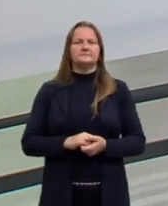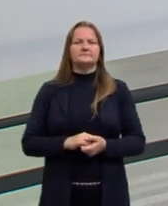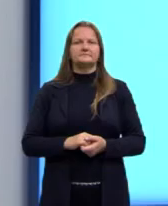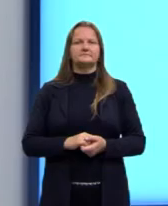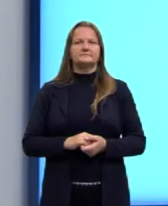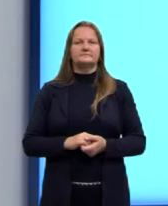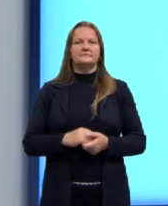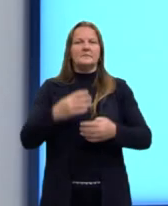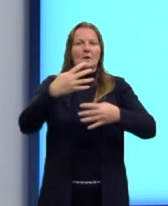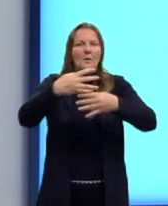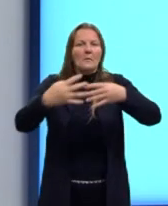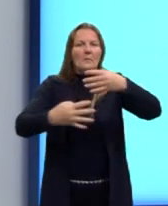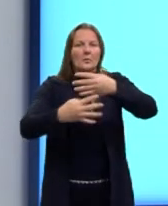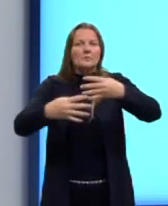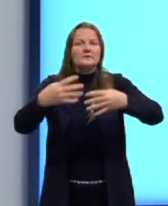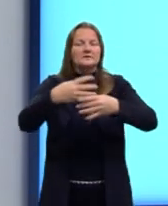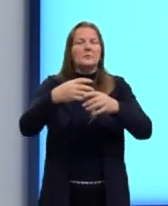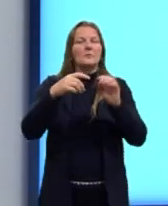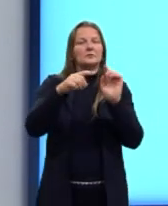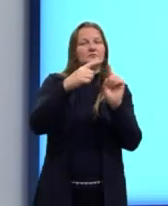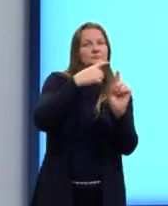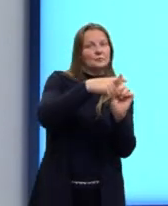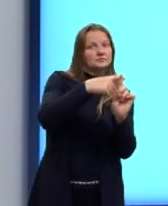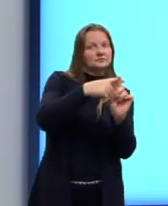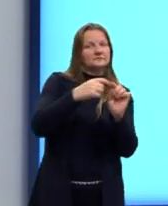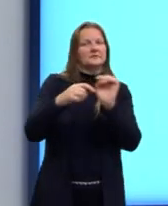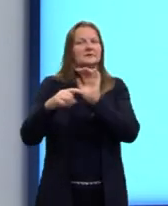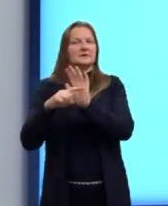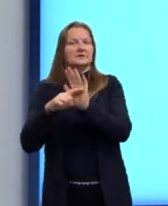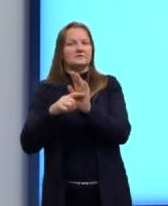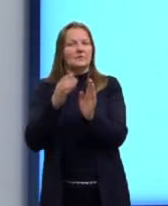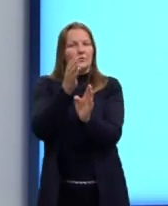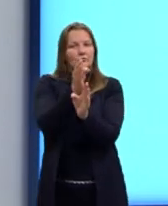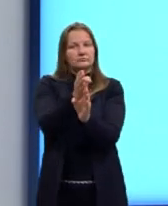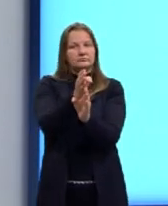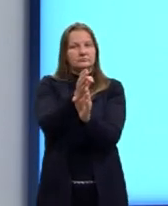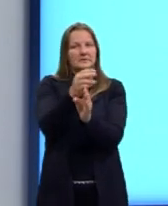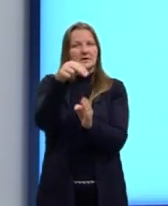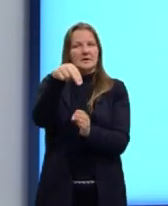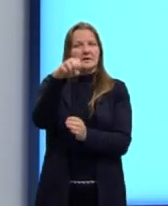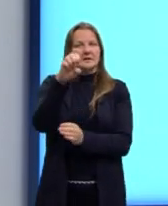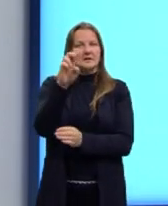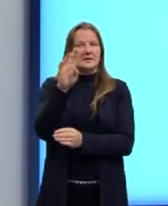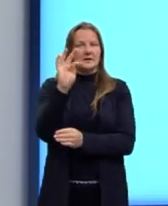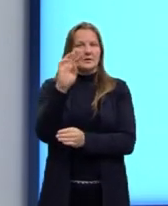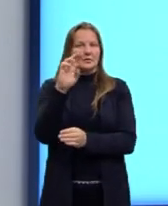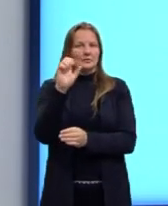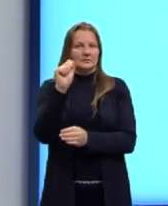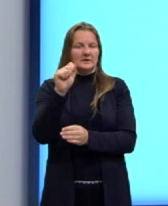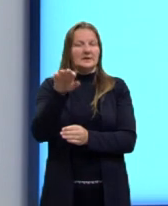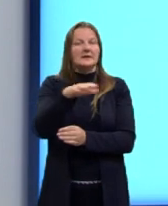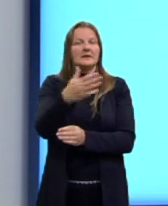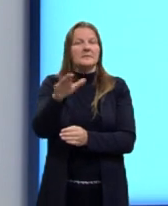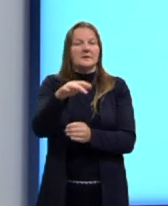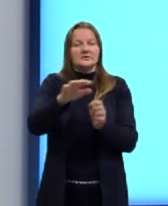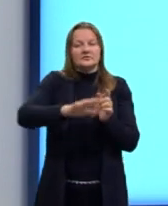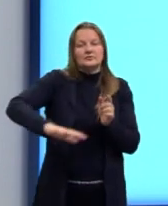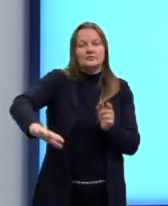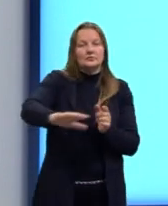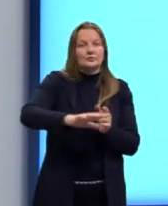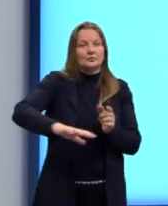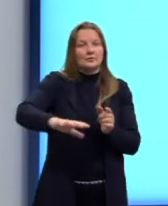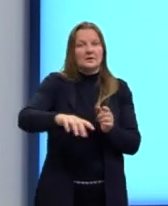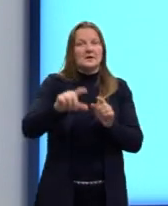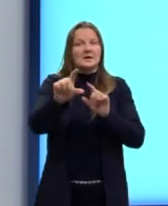pode ser também negativa, positiva ou neutra. Como eu também já disse, vai depender do ambiente, pela